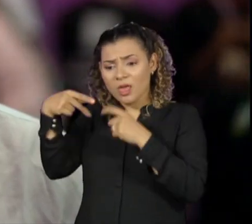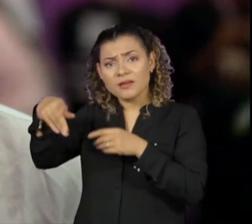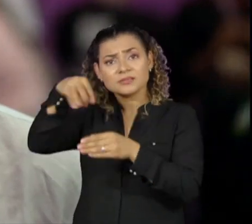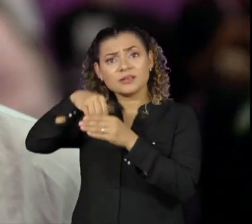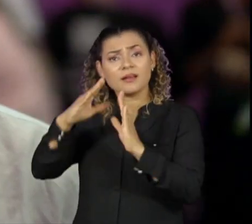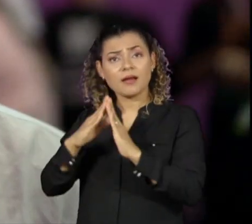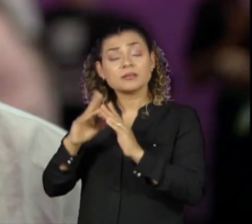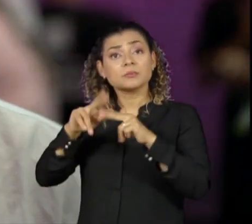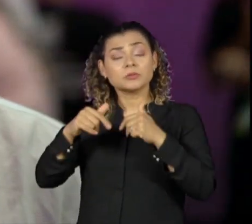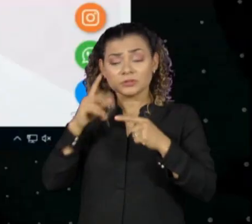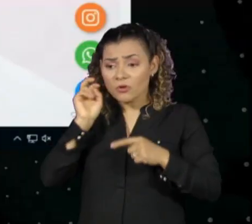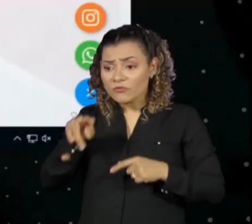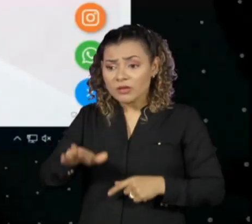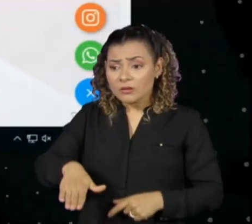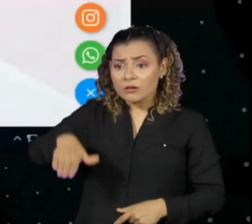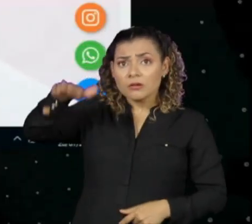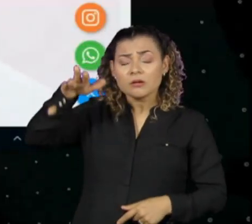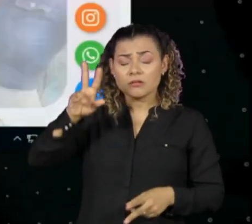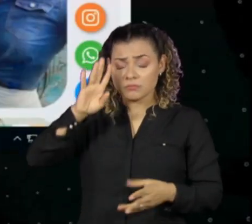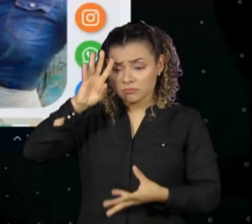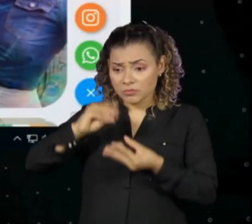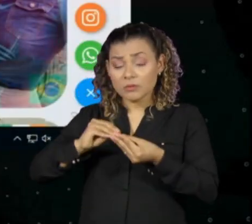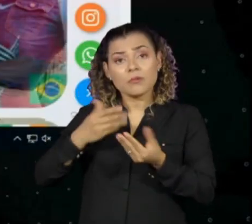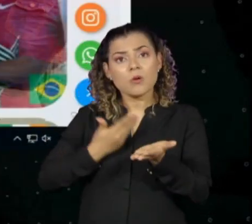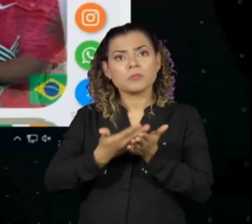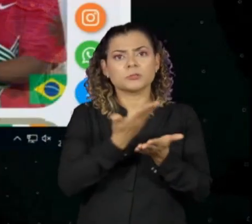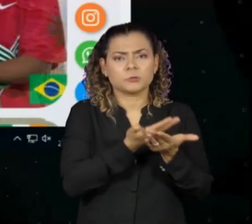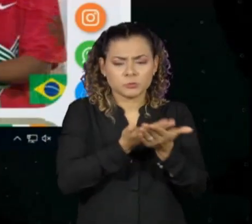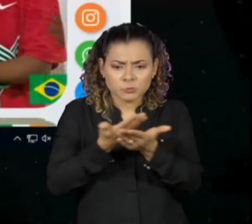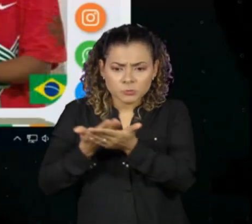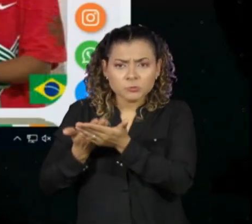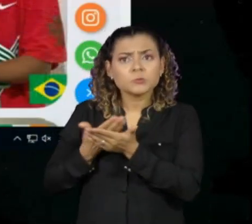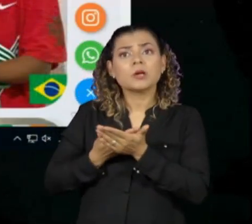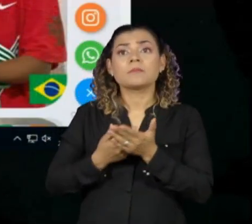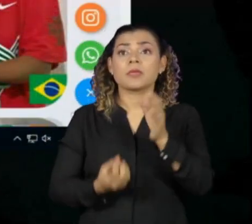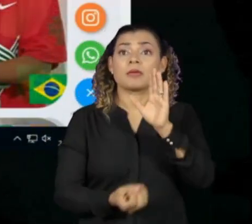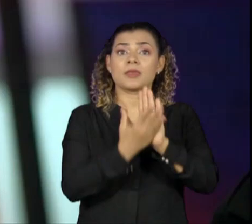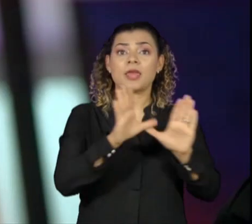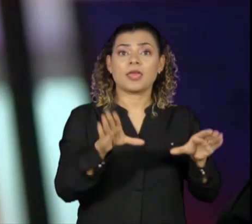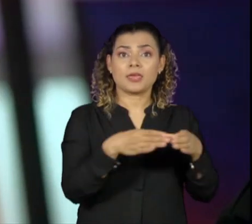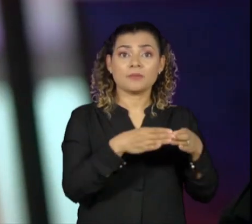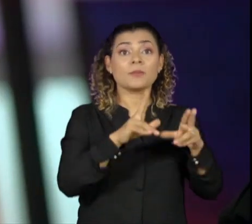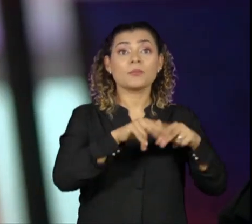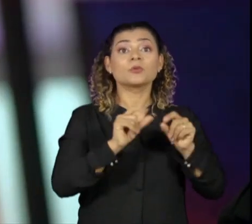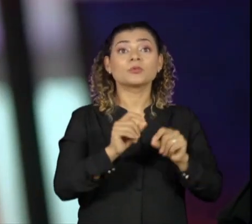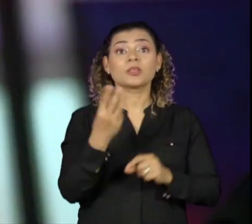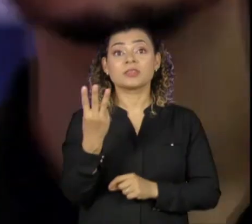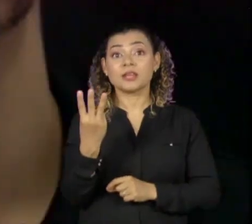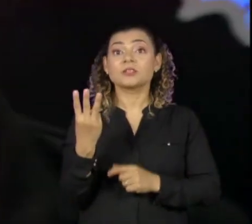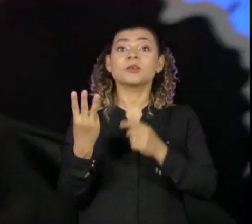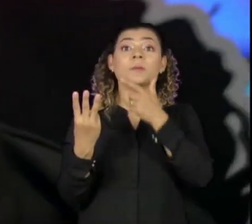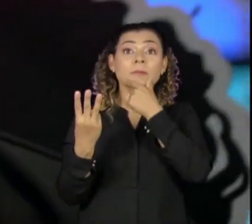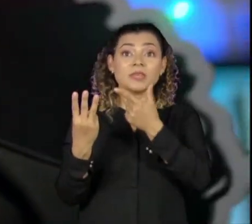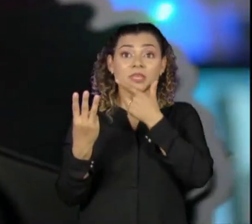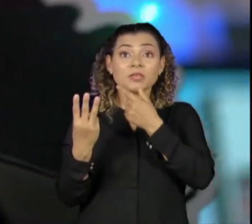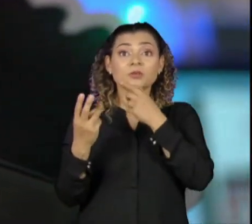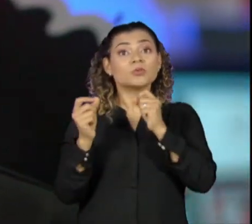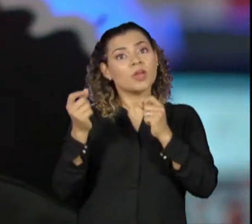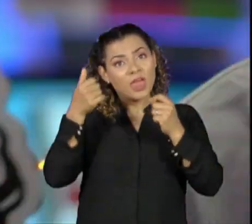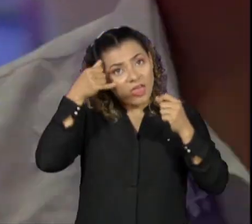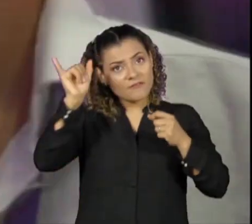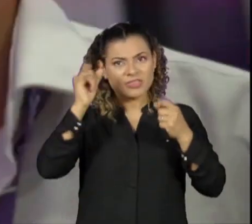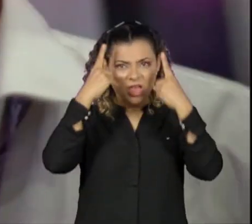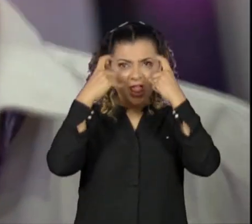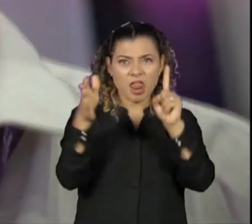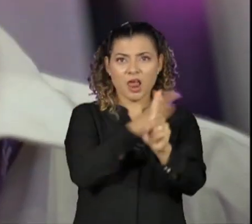percepção desde criança. Então eu comecei a estudar e montar uma equipe. E hoje Todas por Uma são três meninos combatendo milhões de agressores.